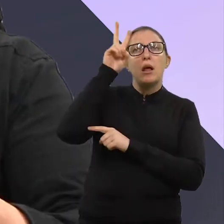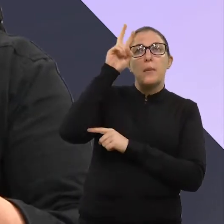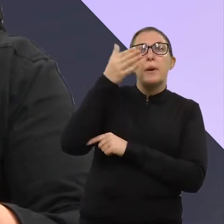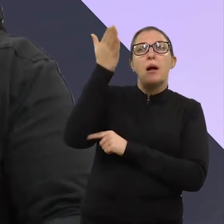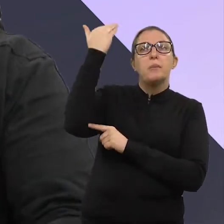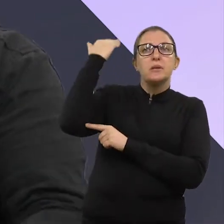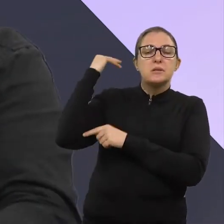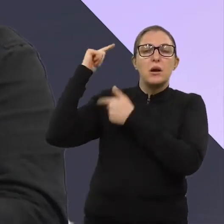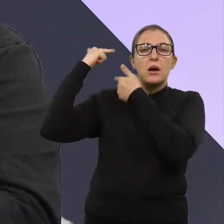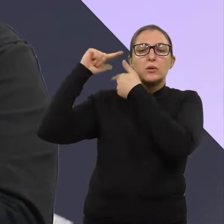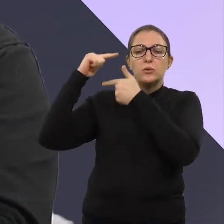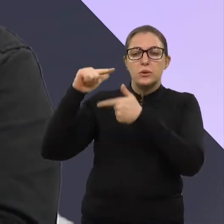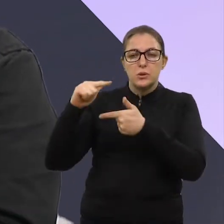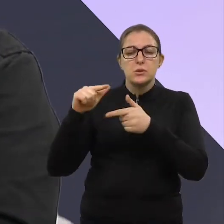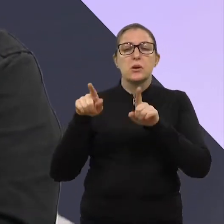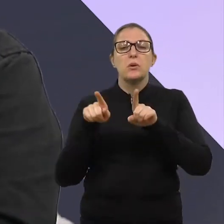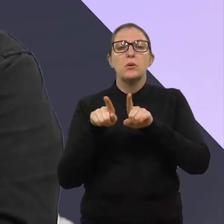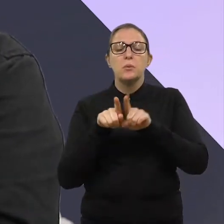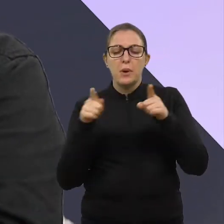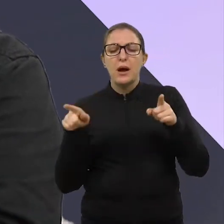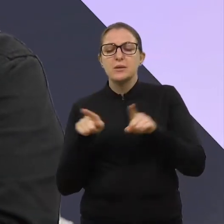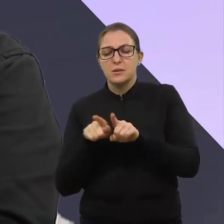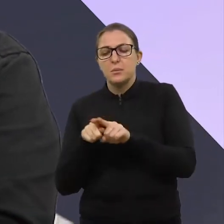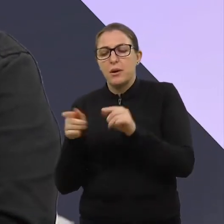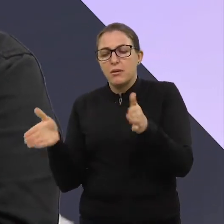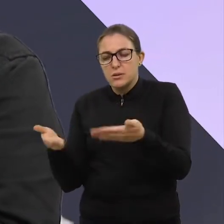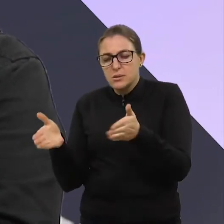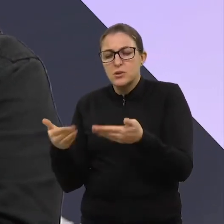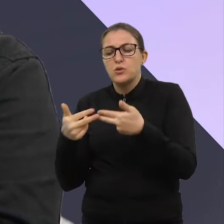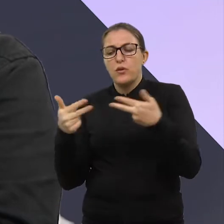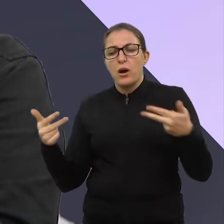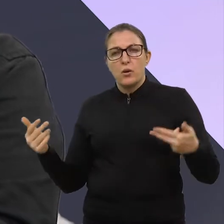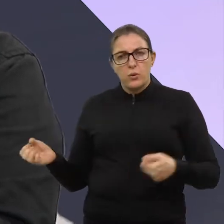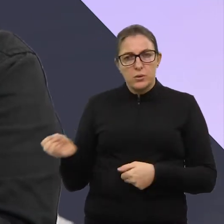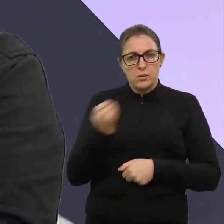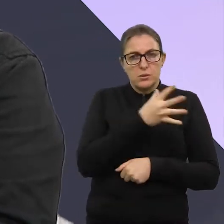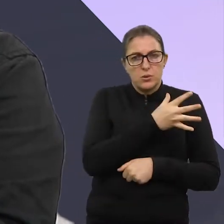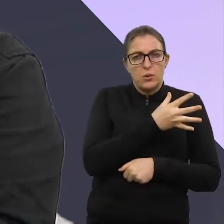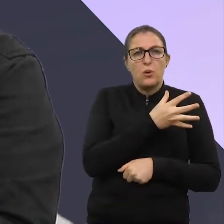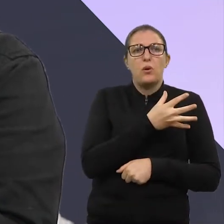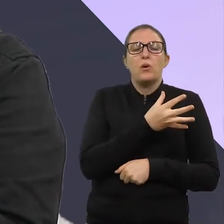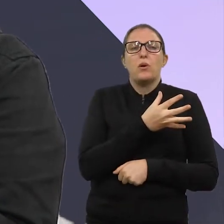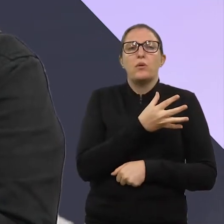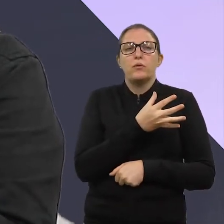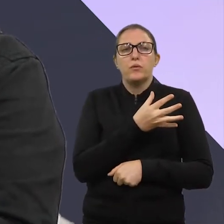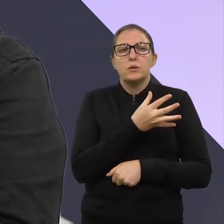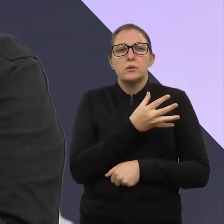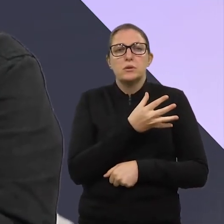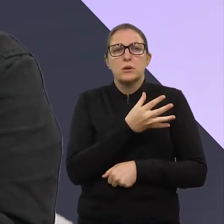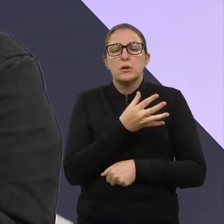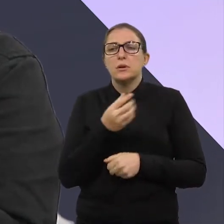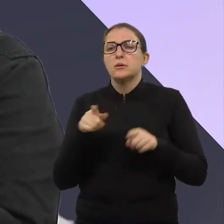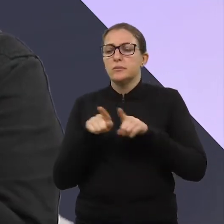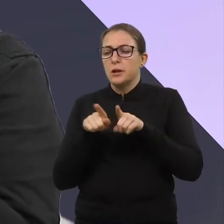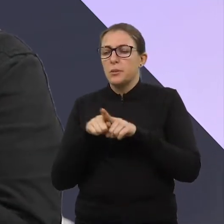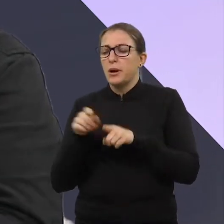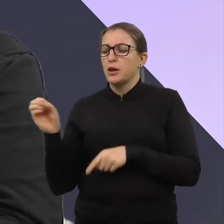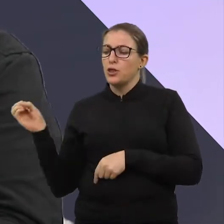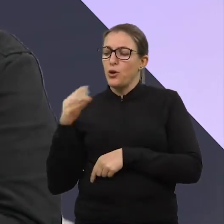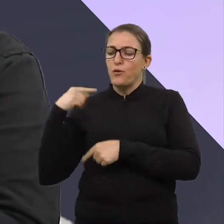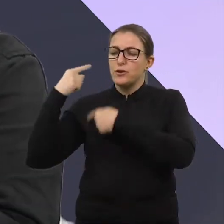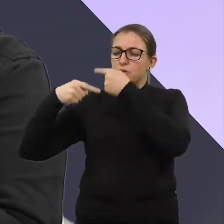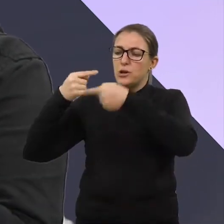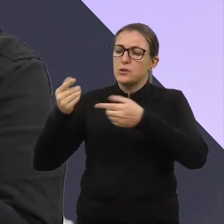memória e tradição, né? Mas o que é contemporâneo também, a gente quer estimular um pouco isso, trazer novos públicos, né? Essas novas gerações, fazer